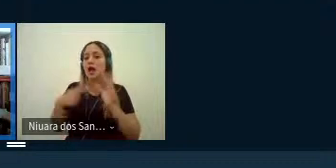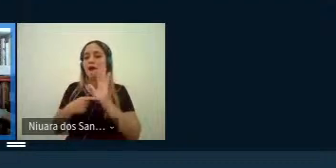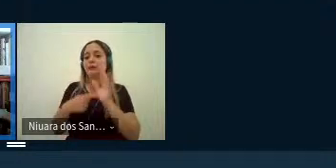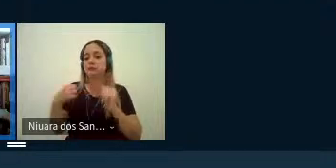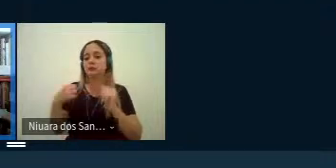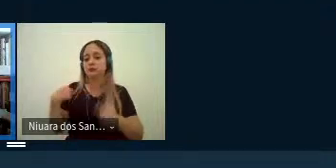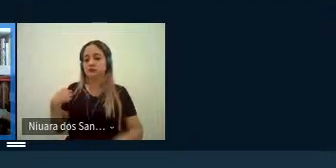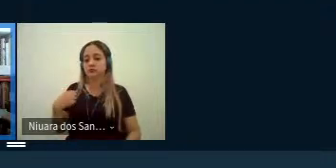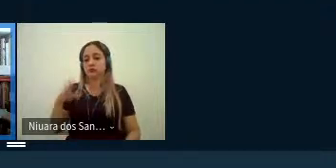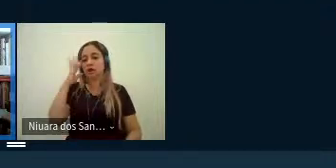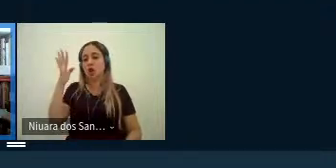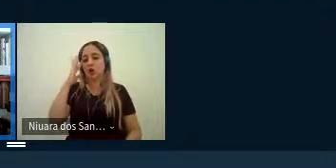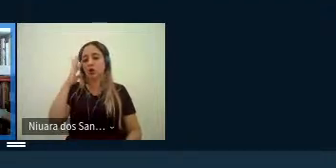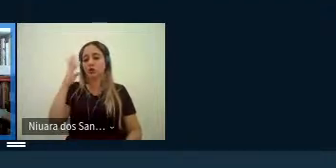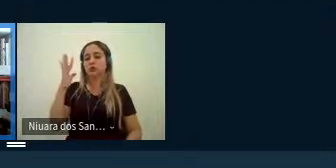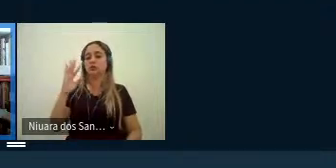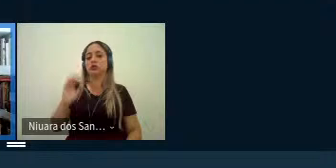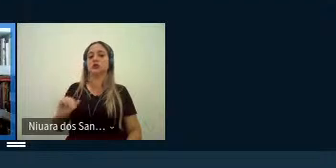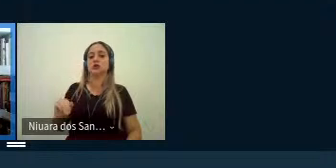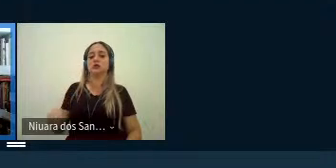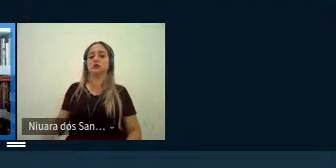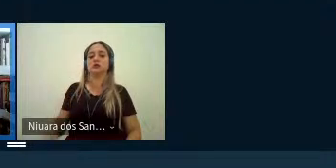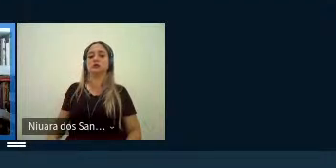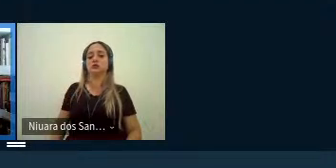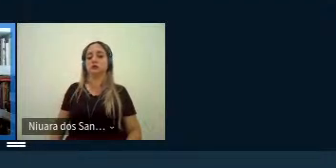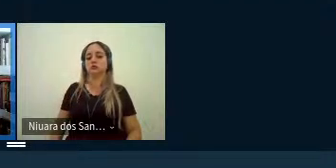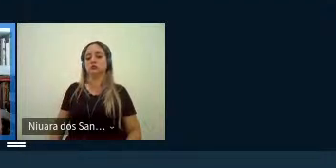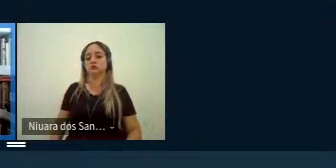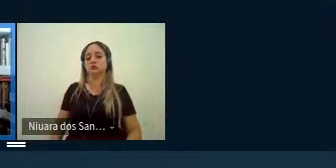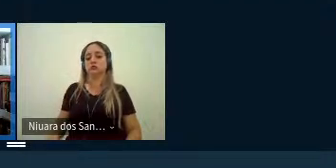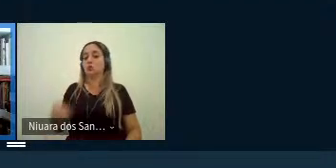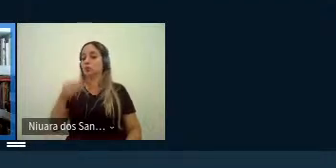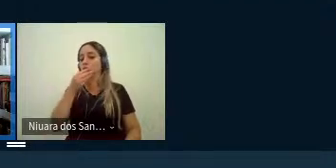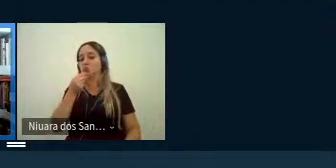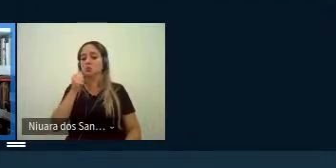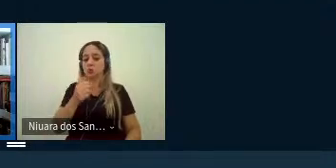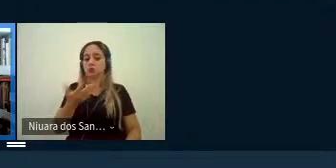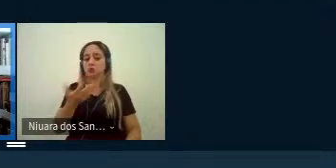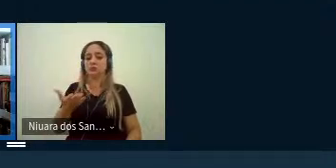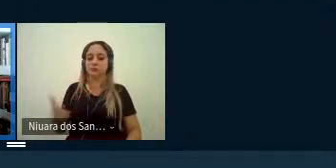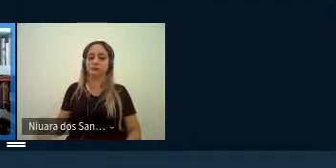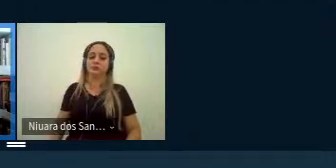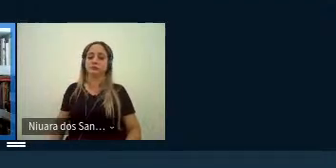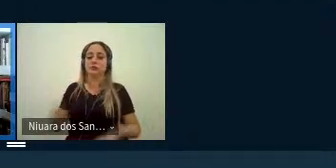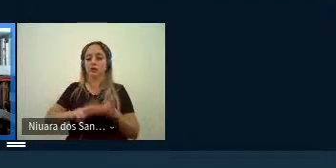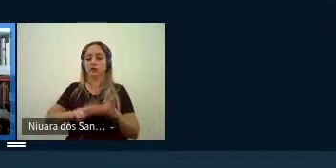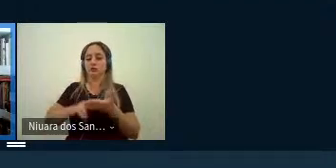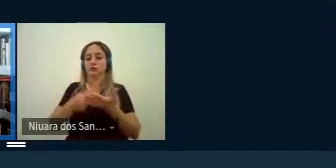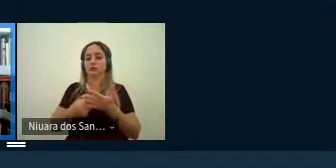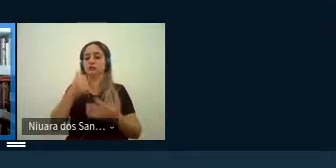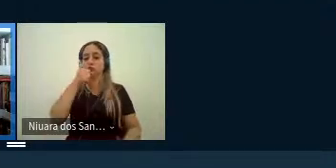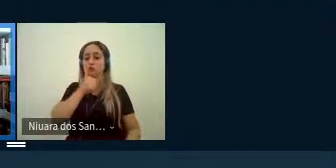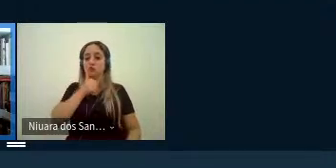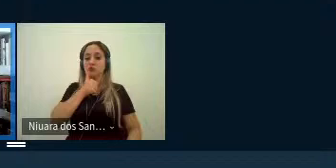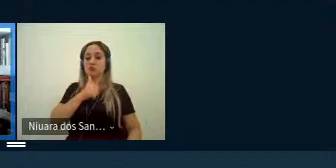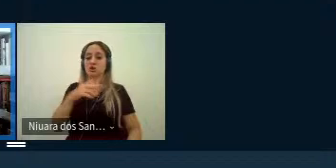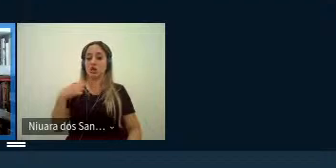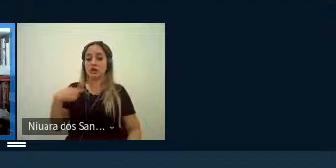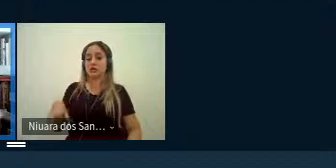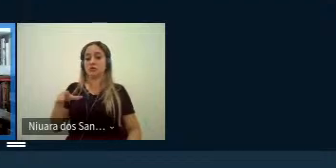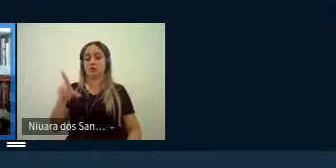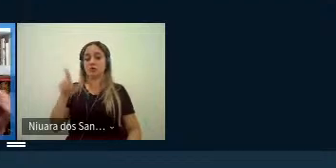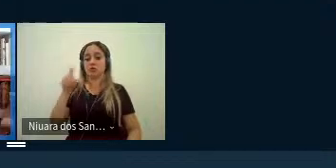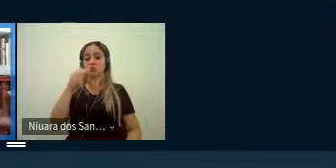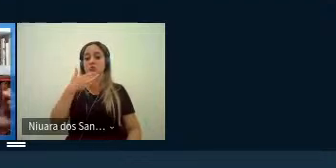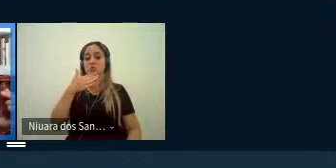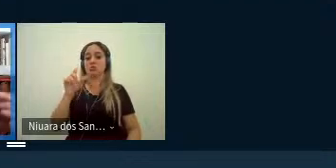teóricas né ou teóricos também e teóricos também da tradução feminista que preferiram adotar